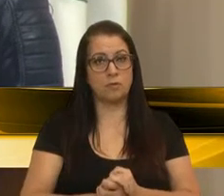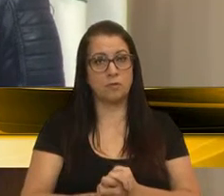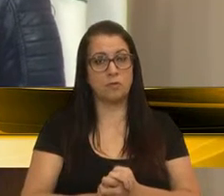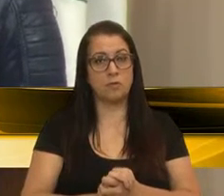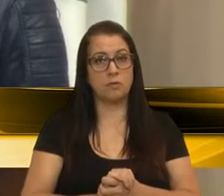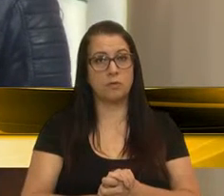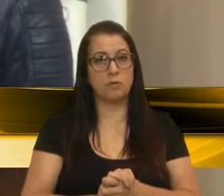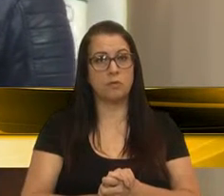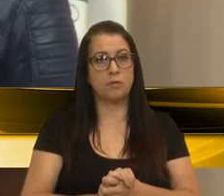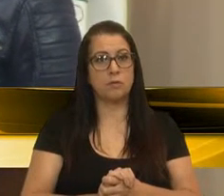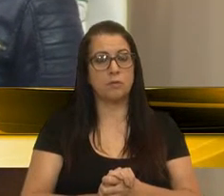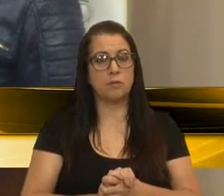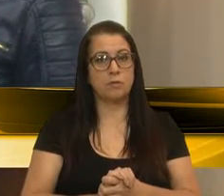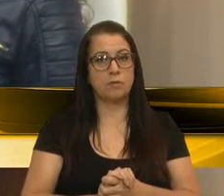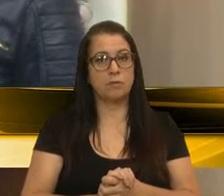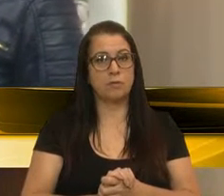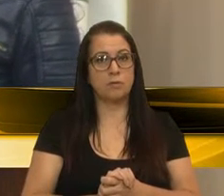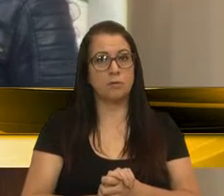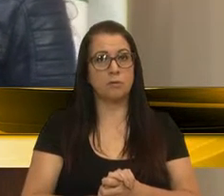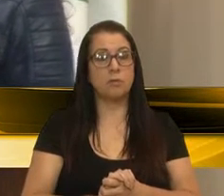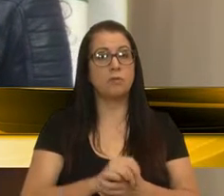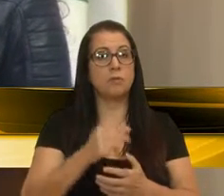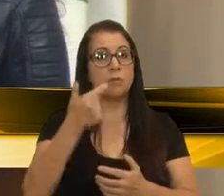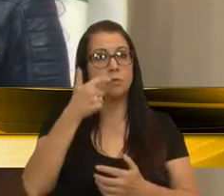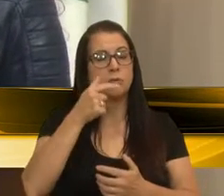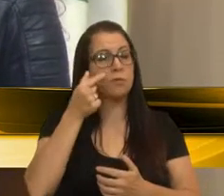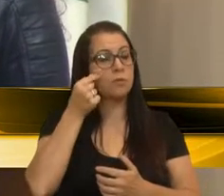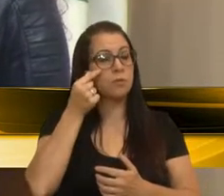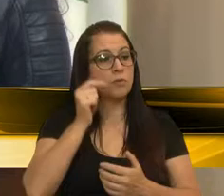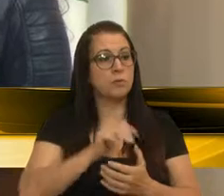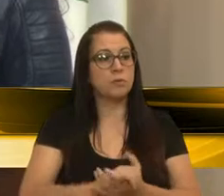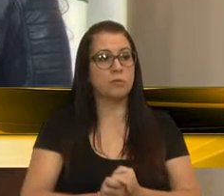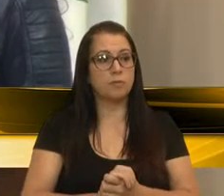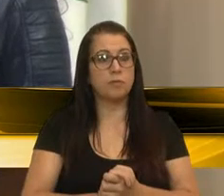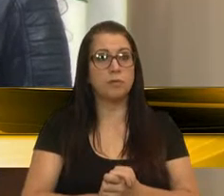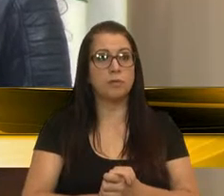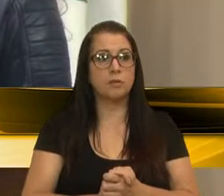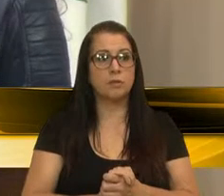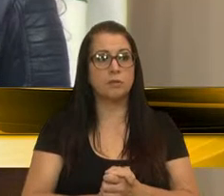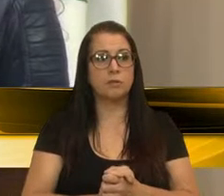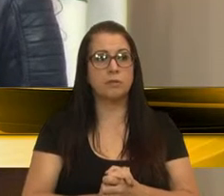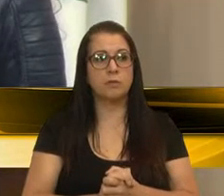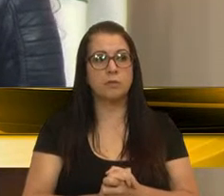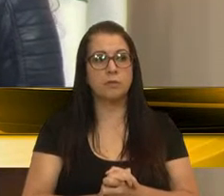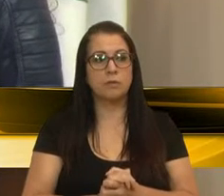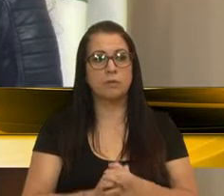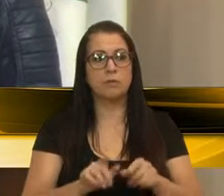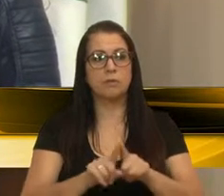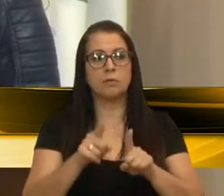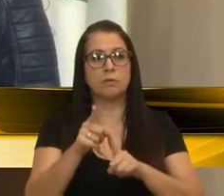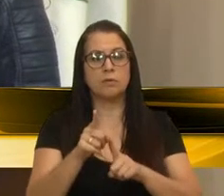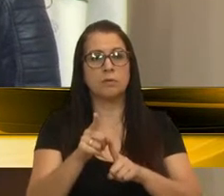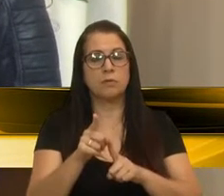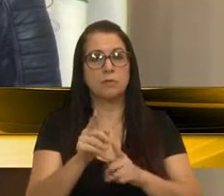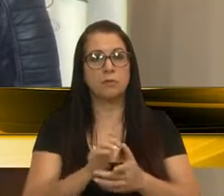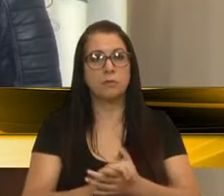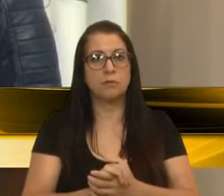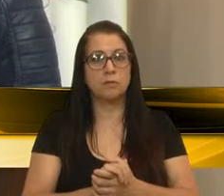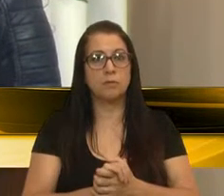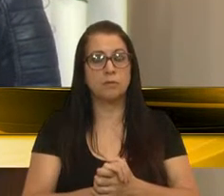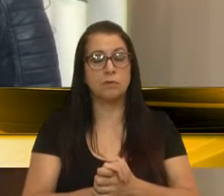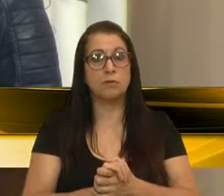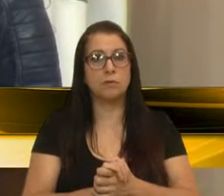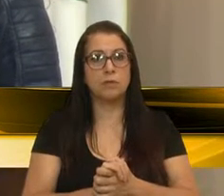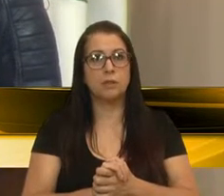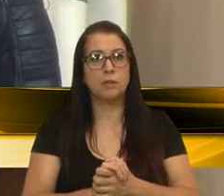E eu acho que o Eloy Frizzo foi muito feliz quando traz esse resgate no sentido cultural.